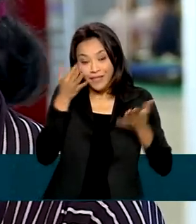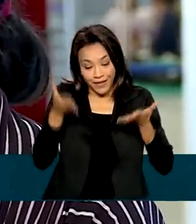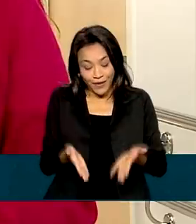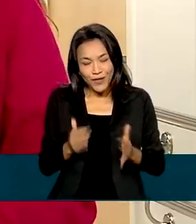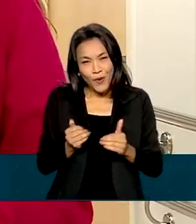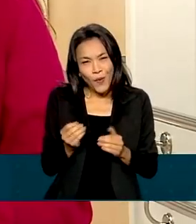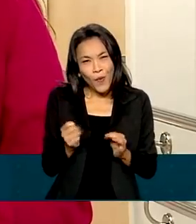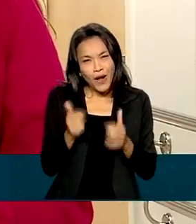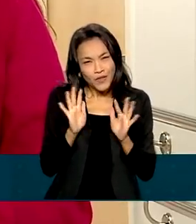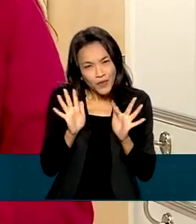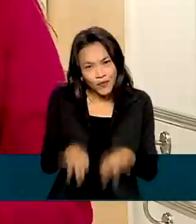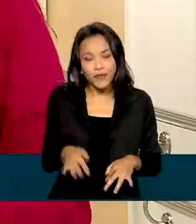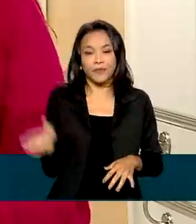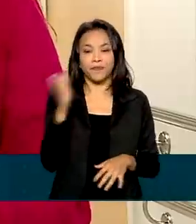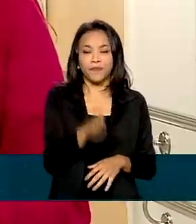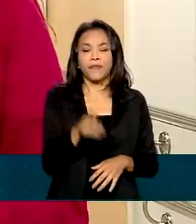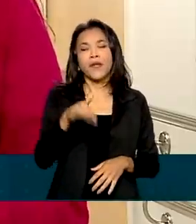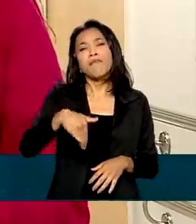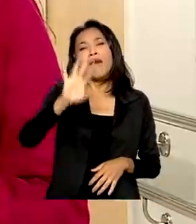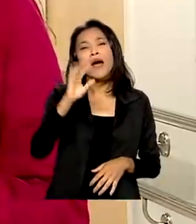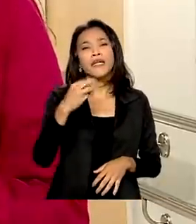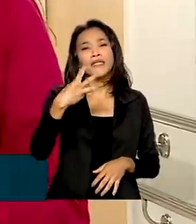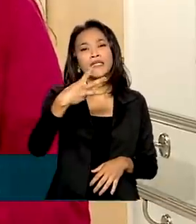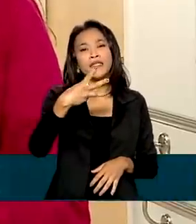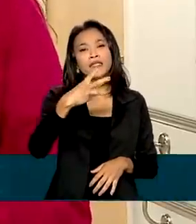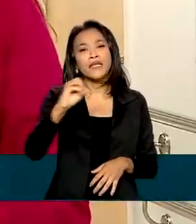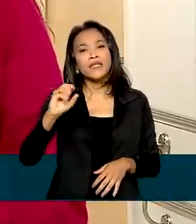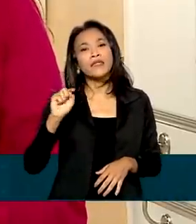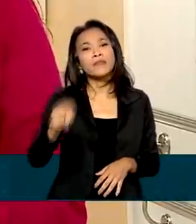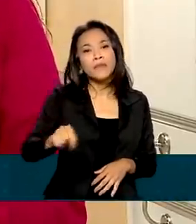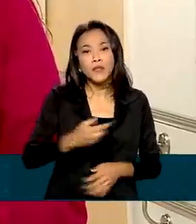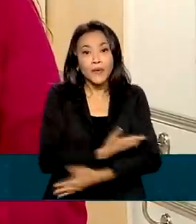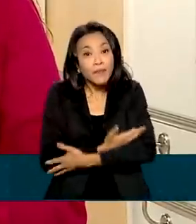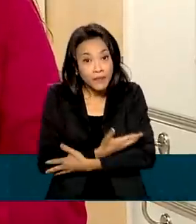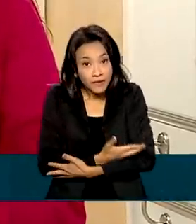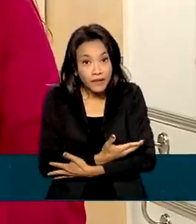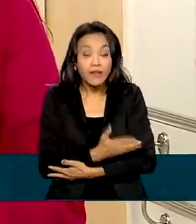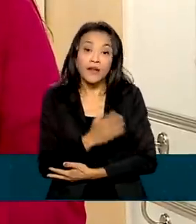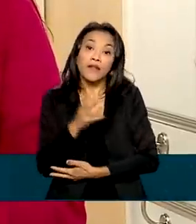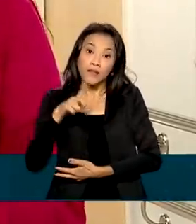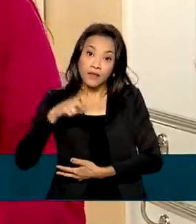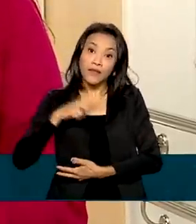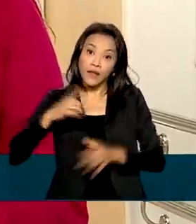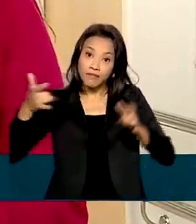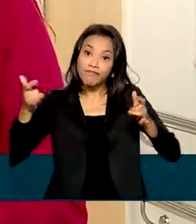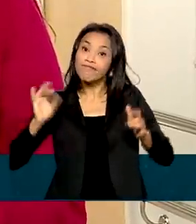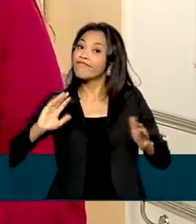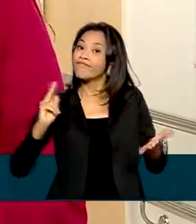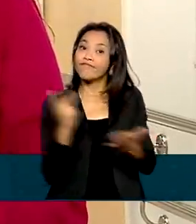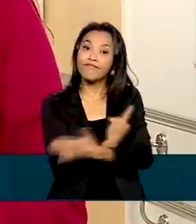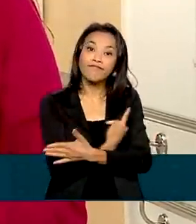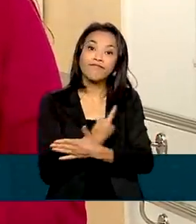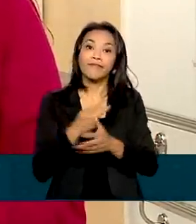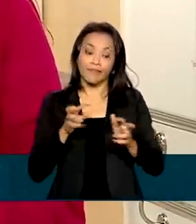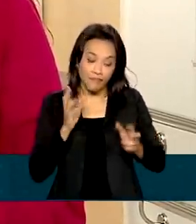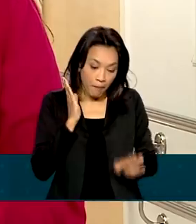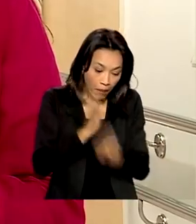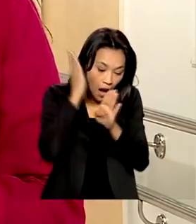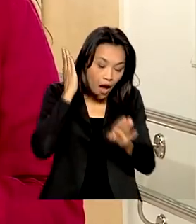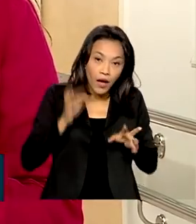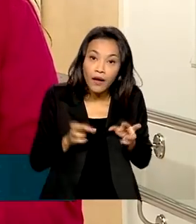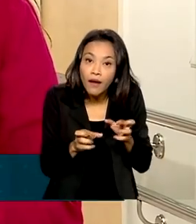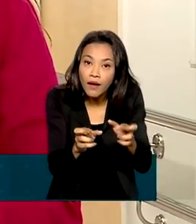no final. A cada ano, mais de 300 mil crianças são diagnosticadas com câncer no mundo. E a cada três minutos,